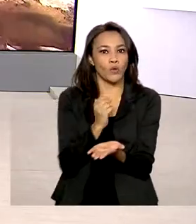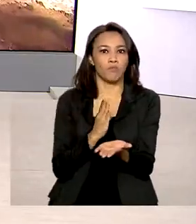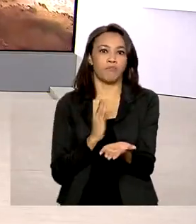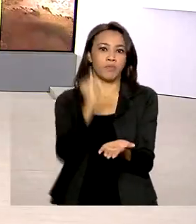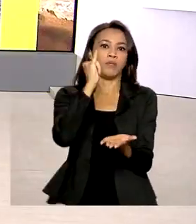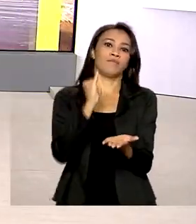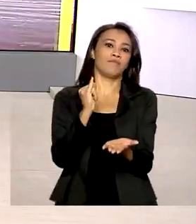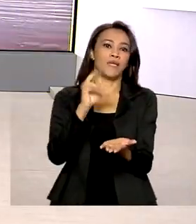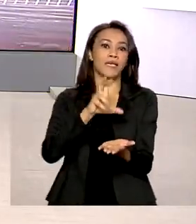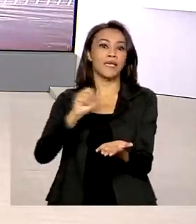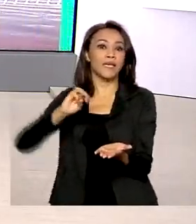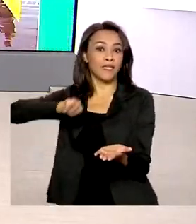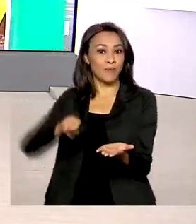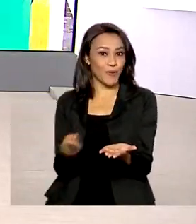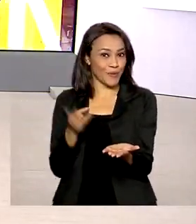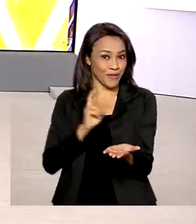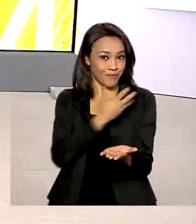bilhões.